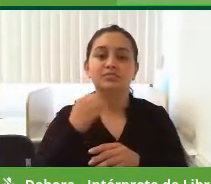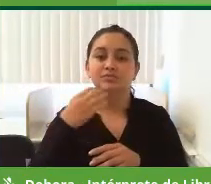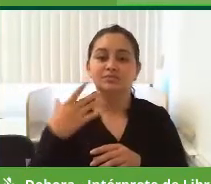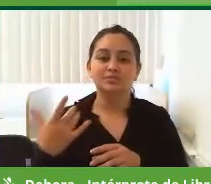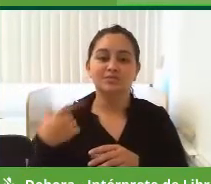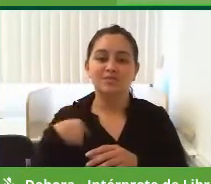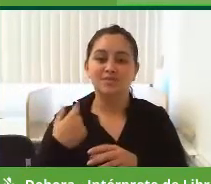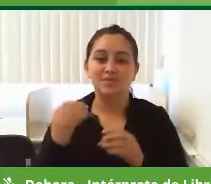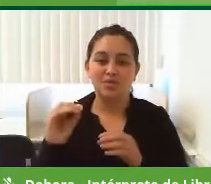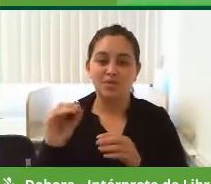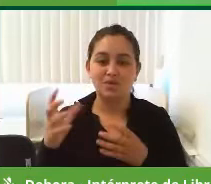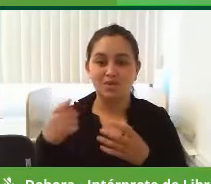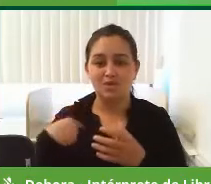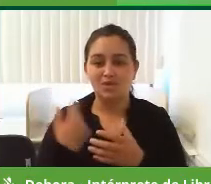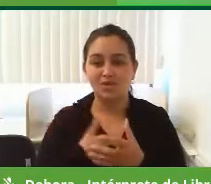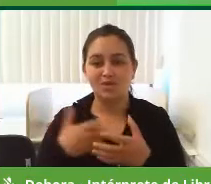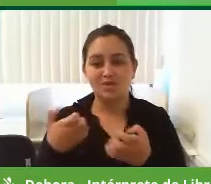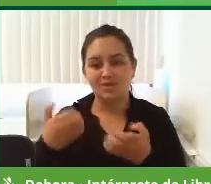torcendo.